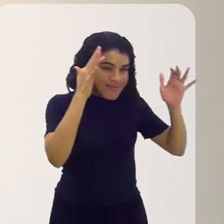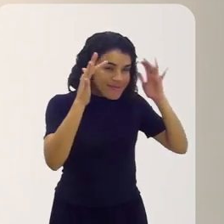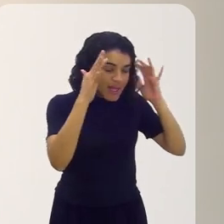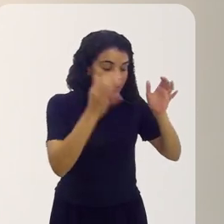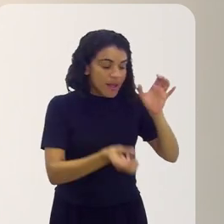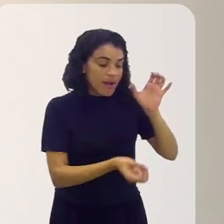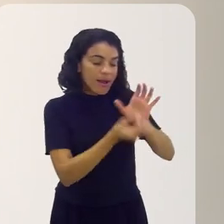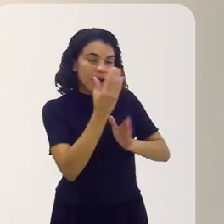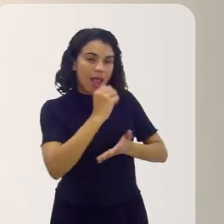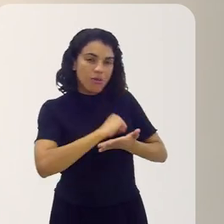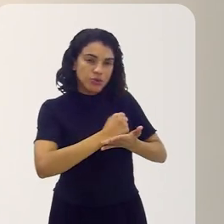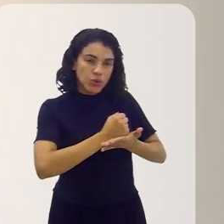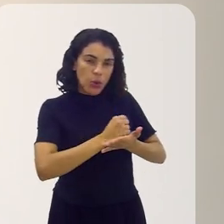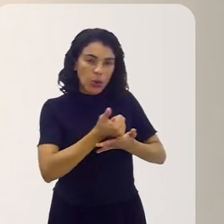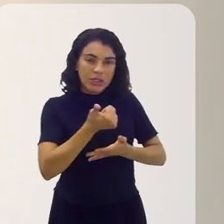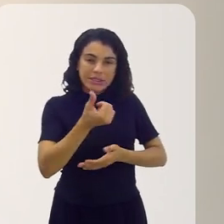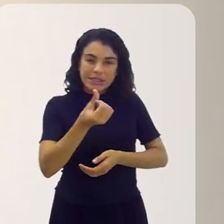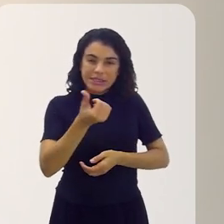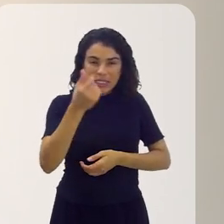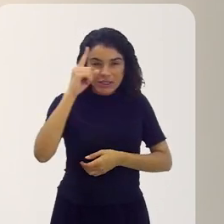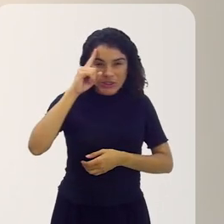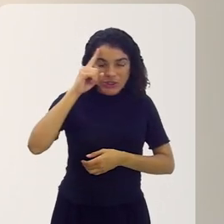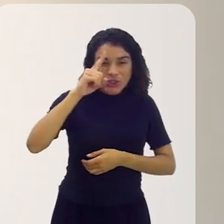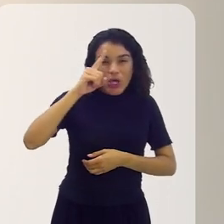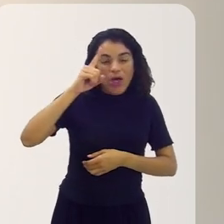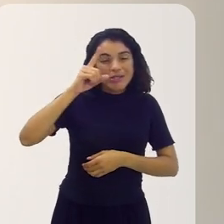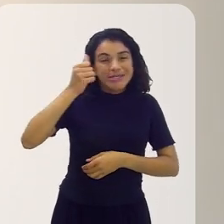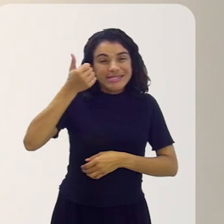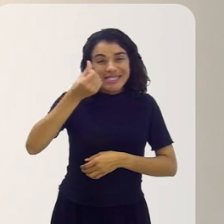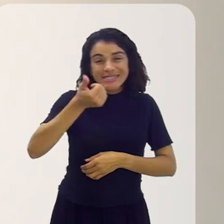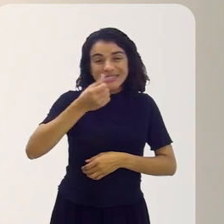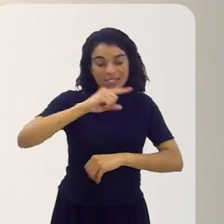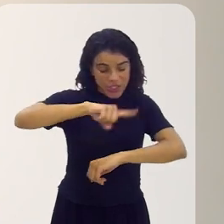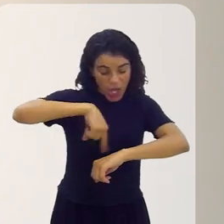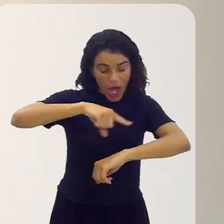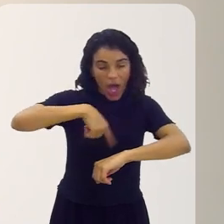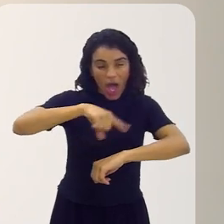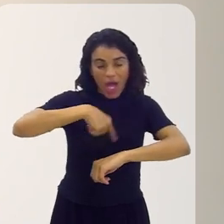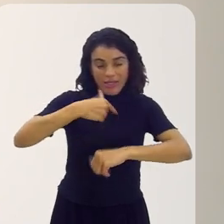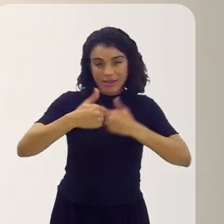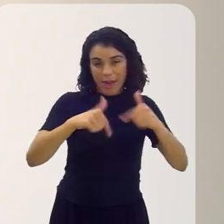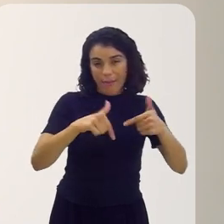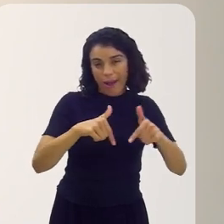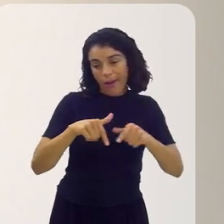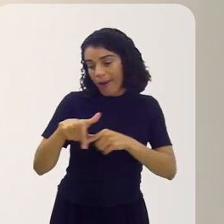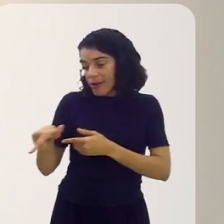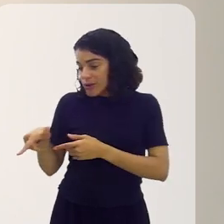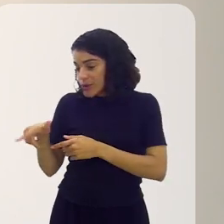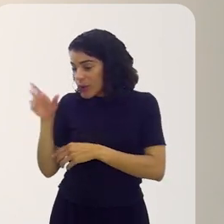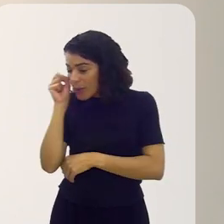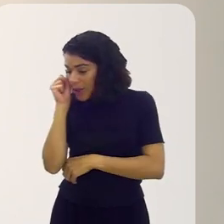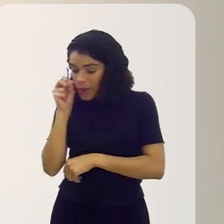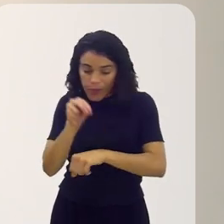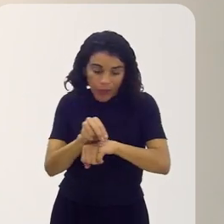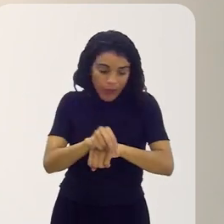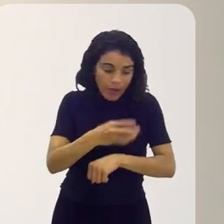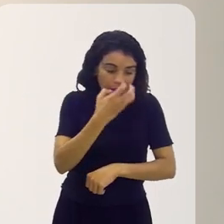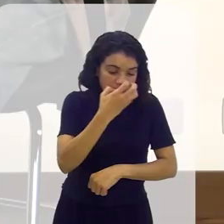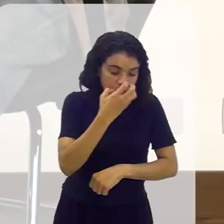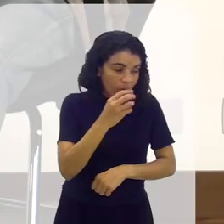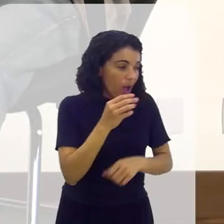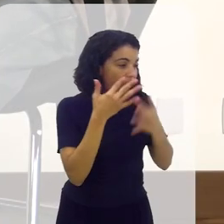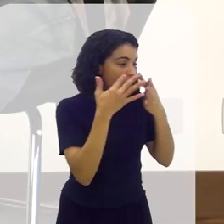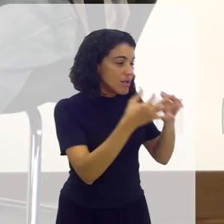é 16 horas por dia de trabalho e o resto das horas do dia é dormindo, cuidando do cachorro, dando